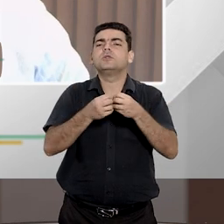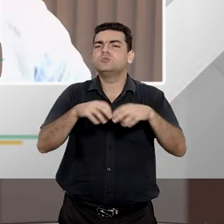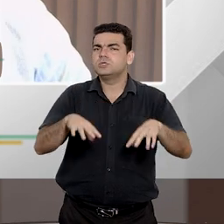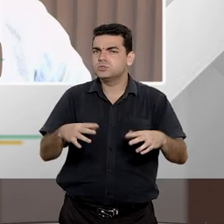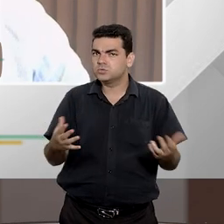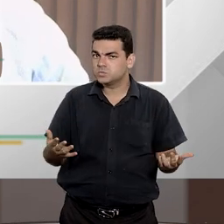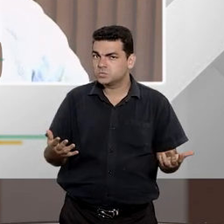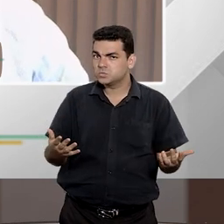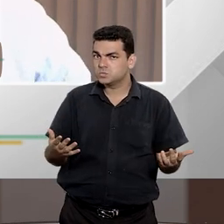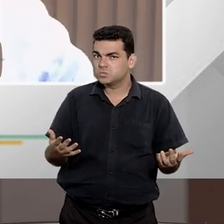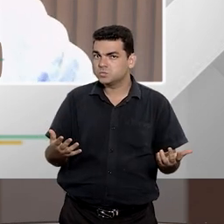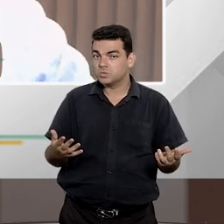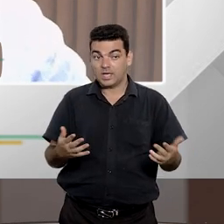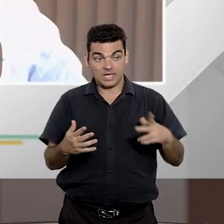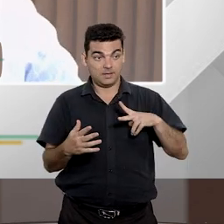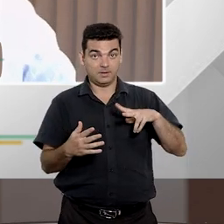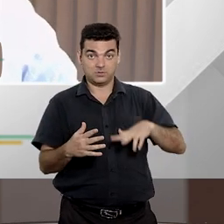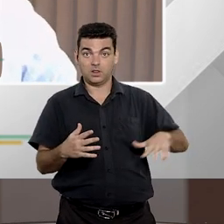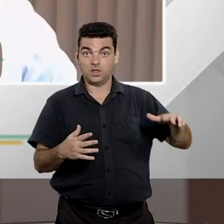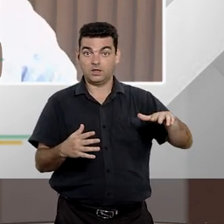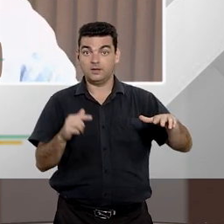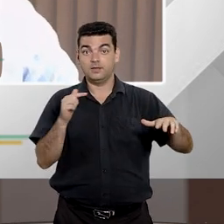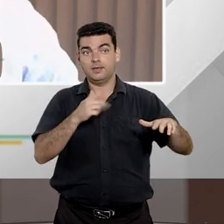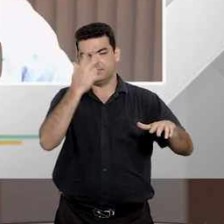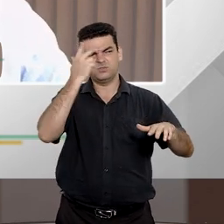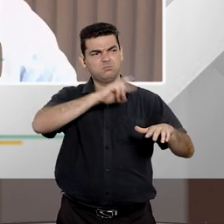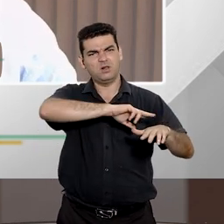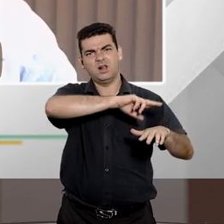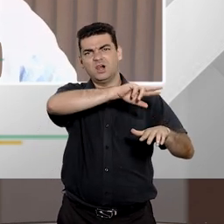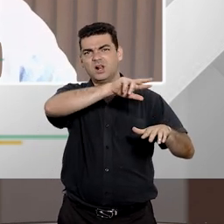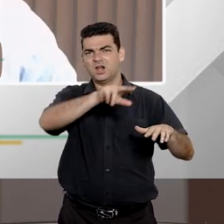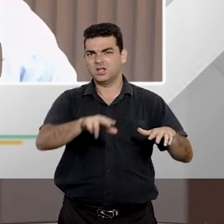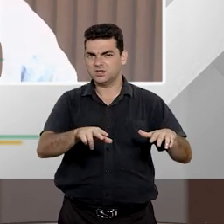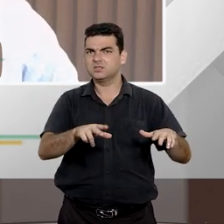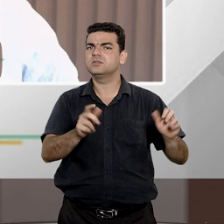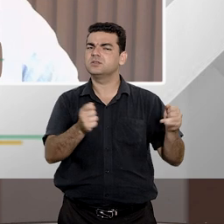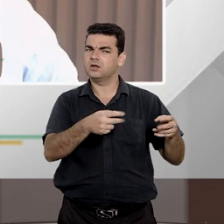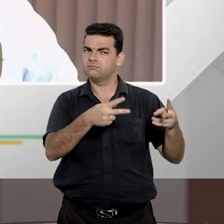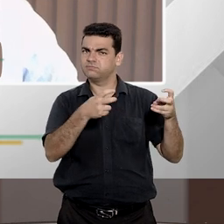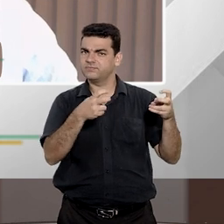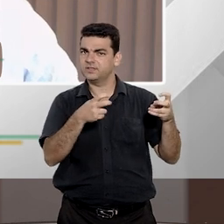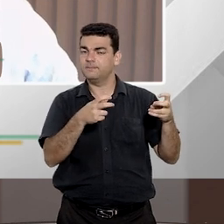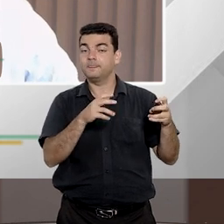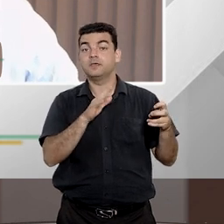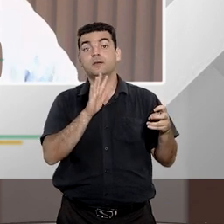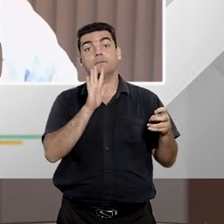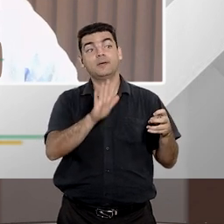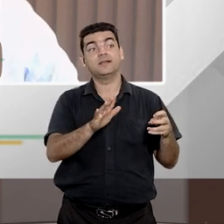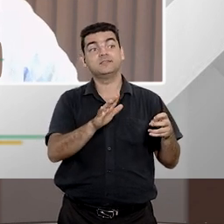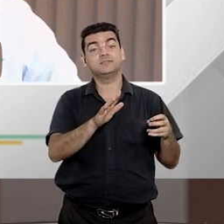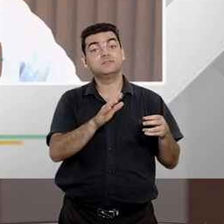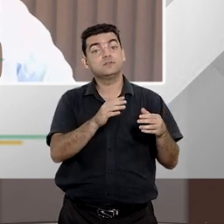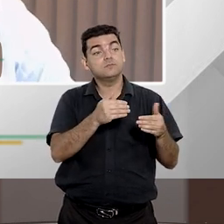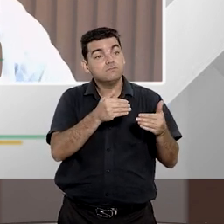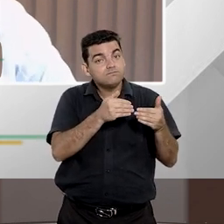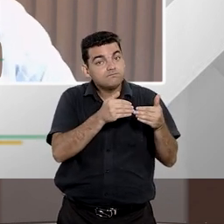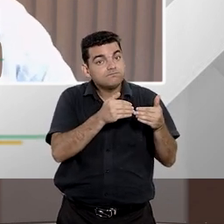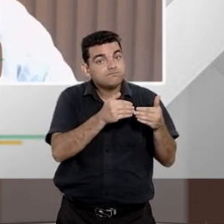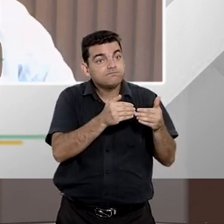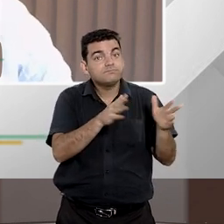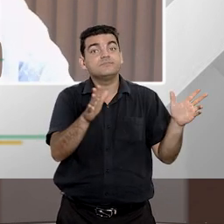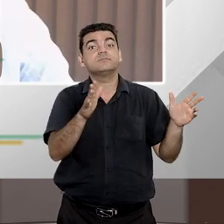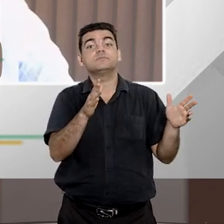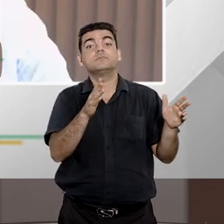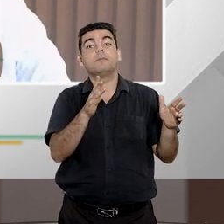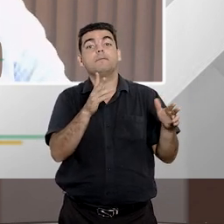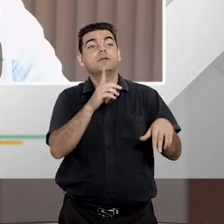O direito individual homogêneo é um direito de diversas pessoas também identificáveis que elas tiveram origem, esse dano teve